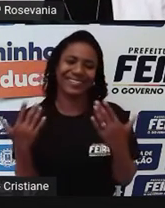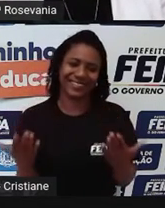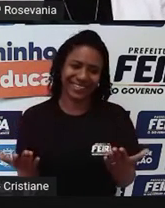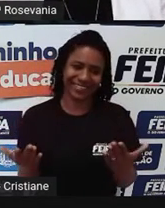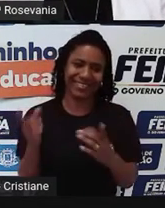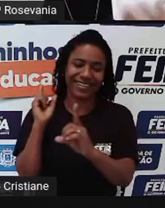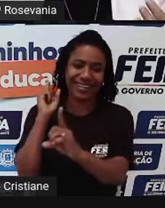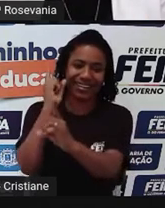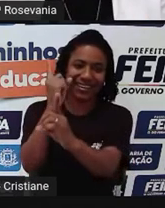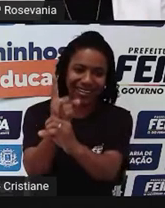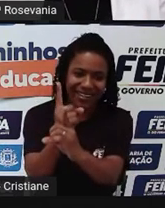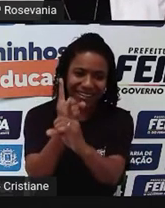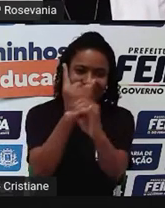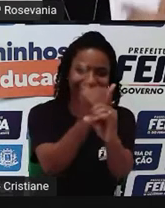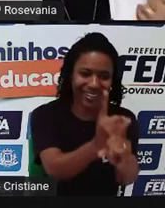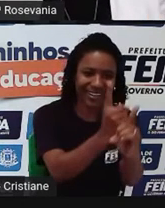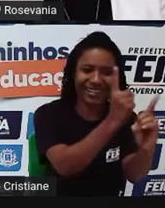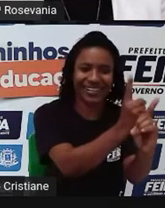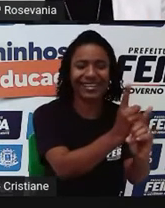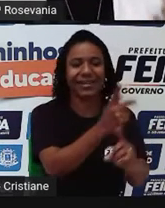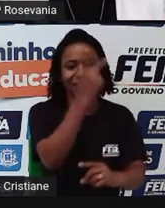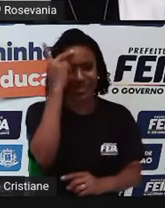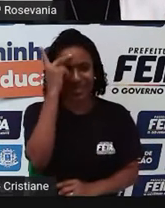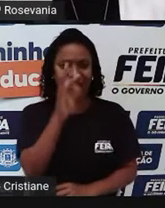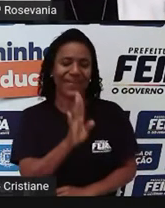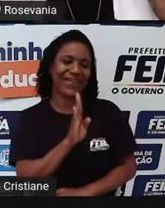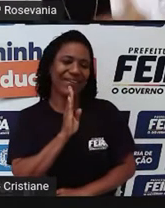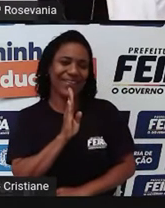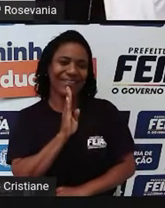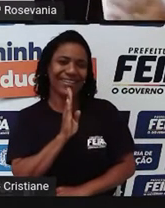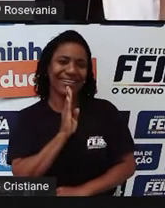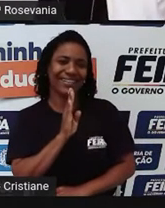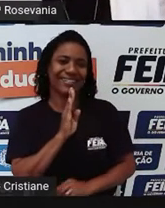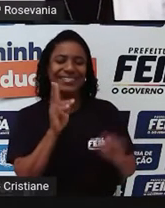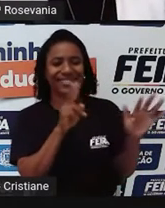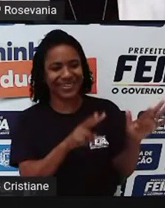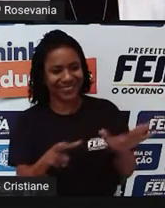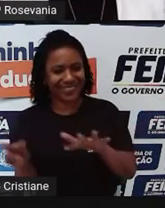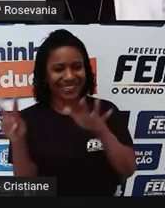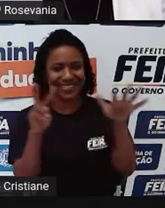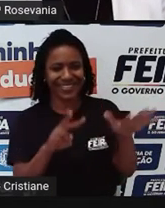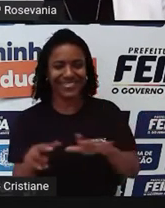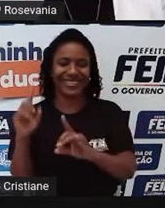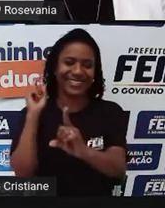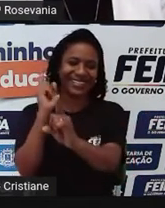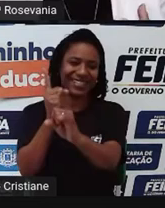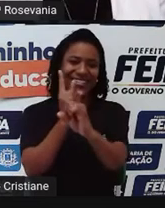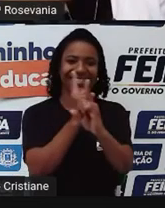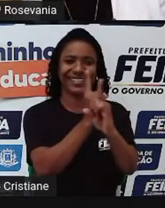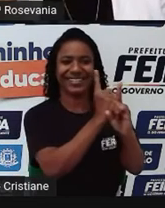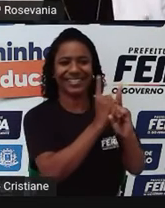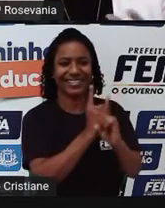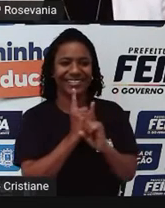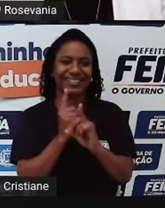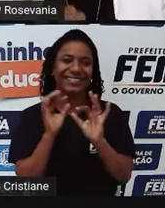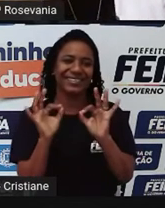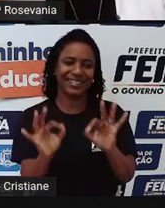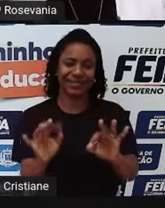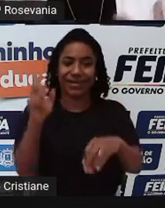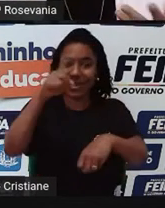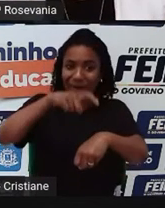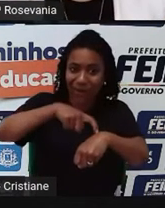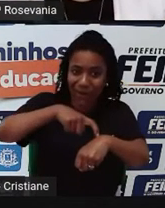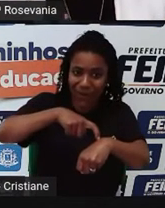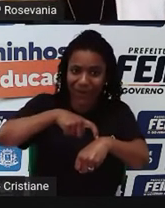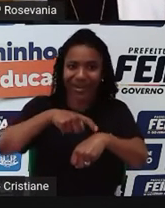amigos, e de encontrar pessoas que eles sempre encontram toda vez quando vão à feira, porque normalmente vão no mesmo horário,